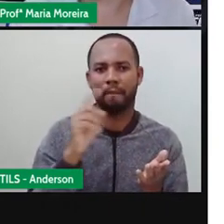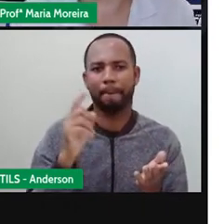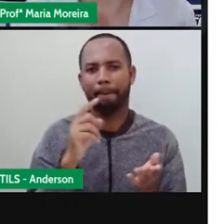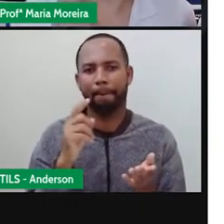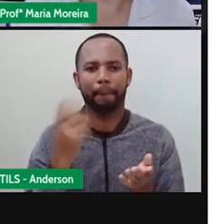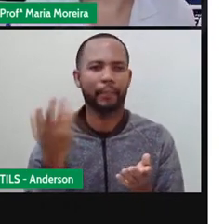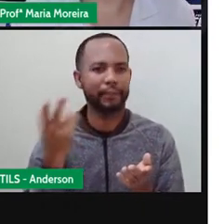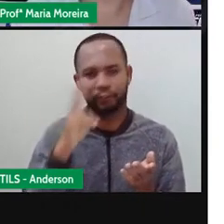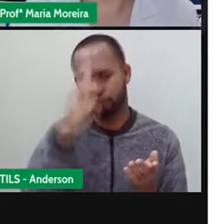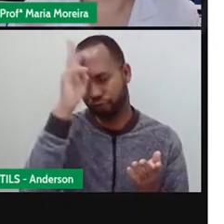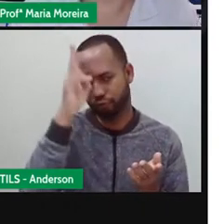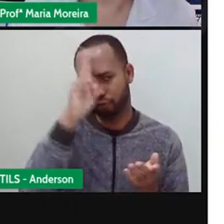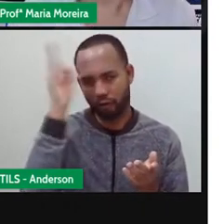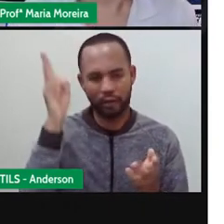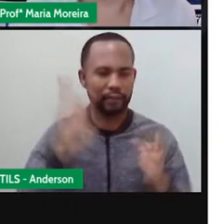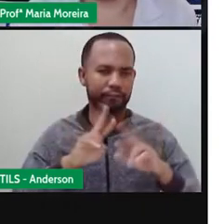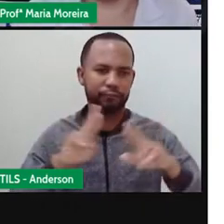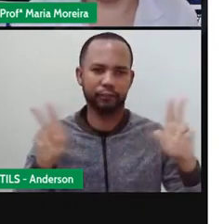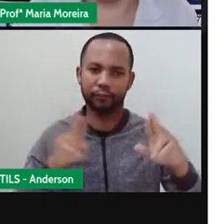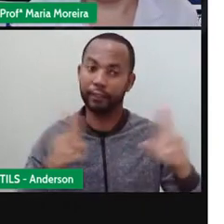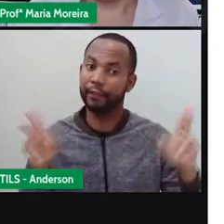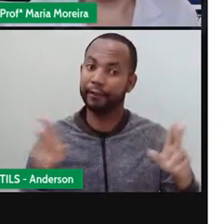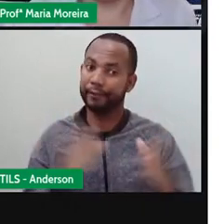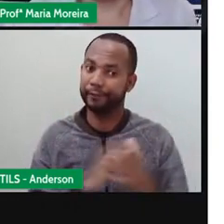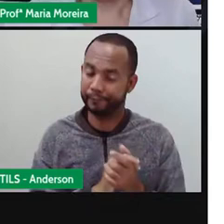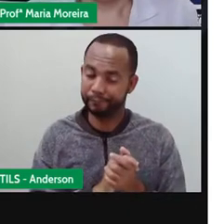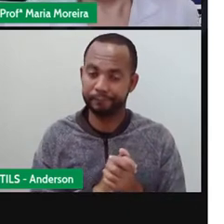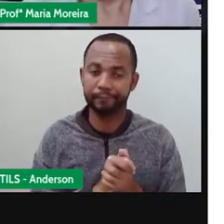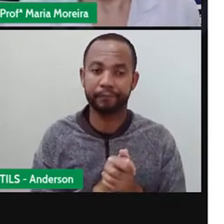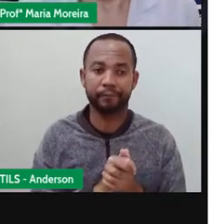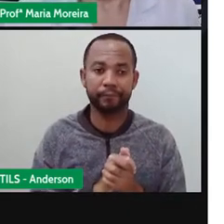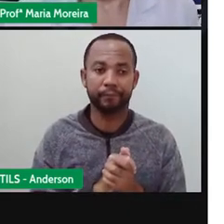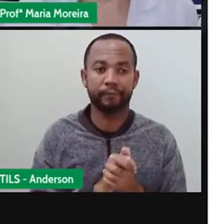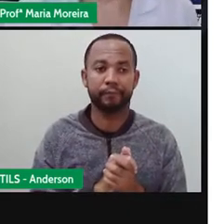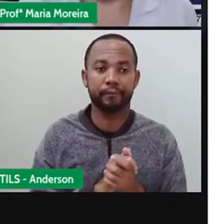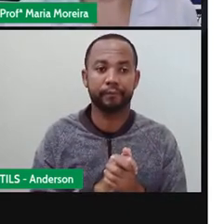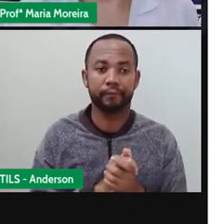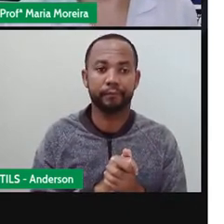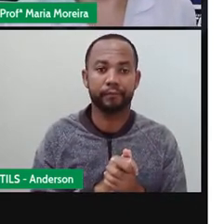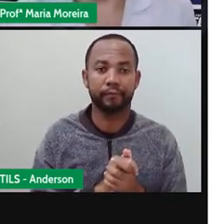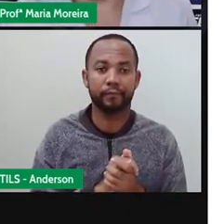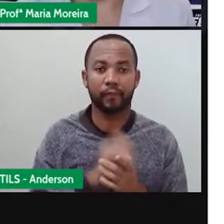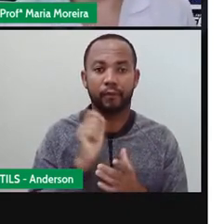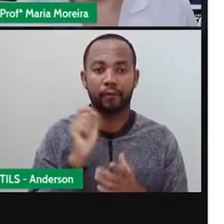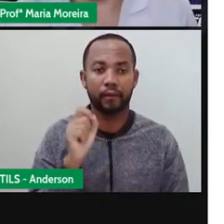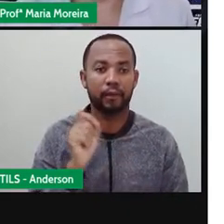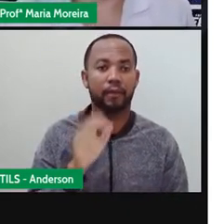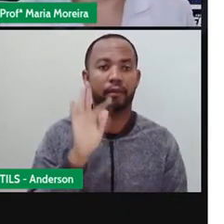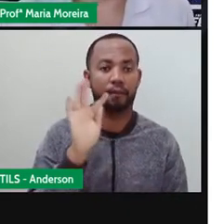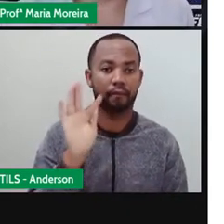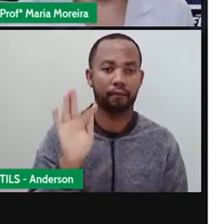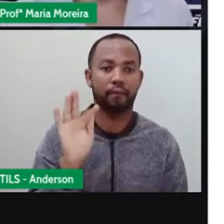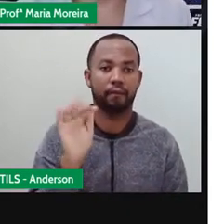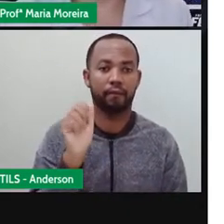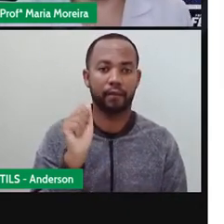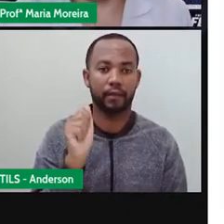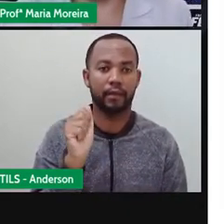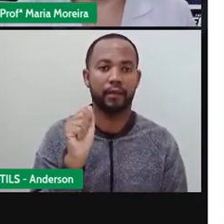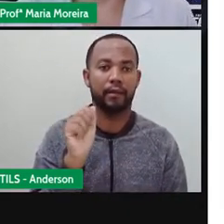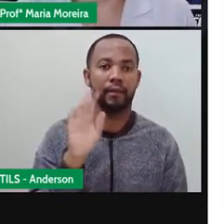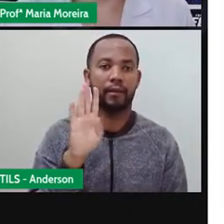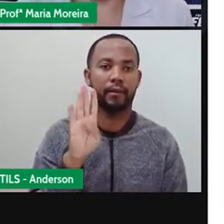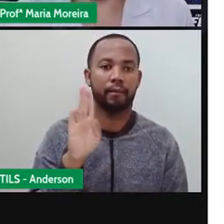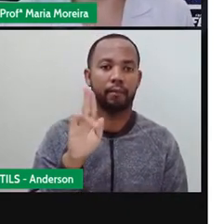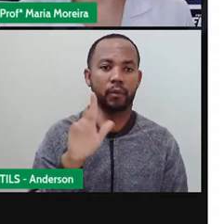em fatos reais. É diferente de ficção. Bom, a fábula é uma narrativa de caráter ficcional, ou